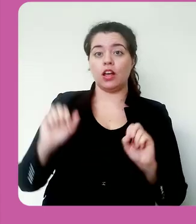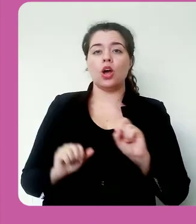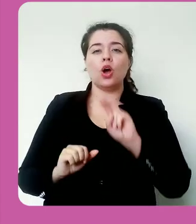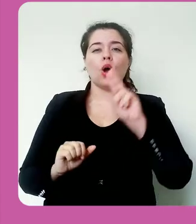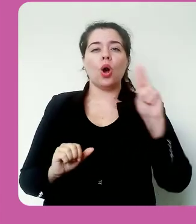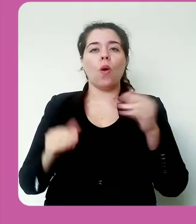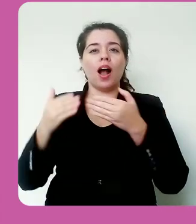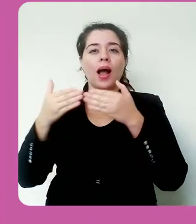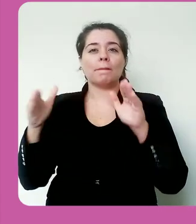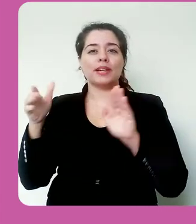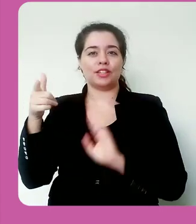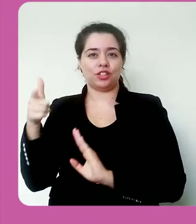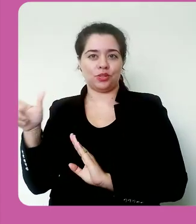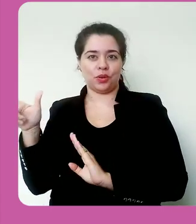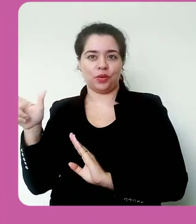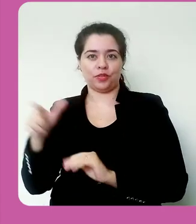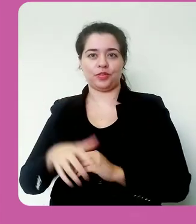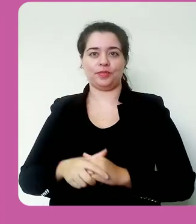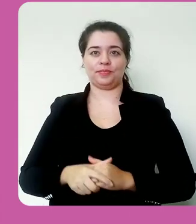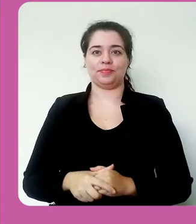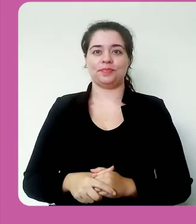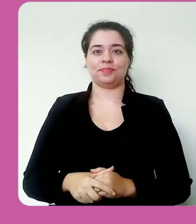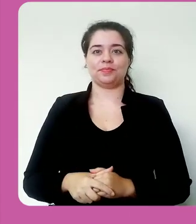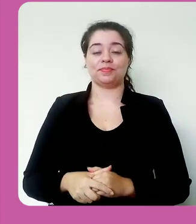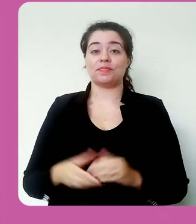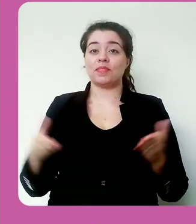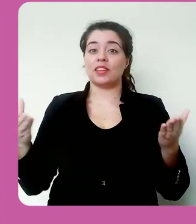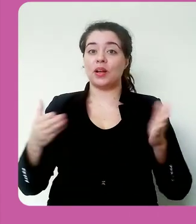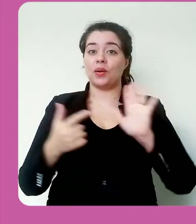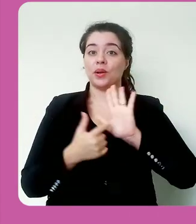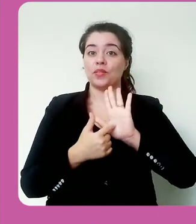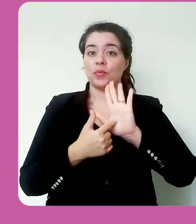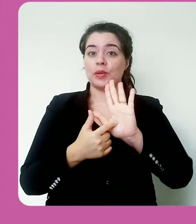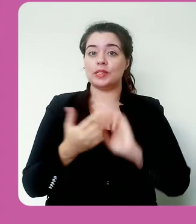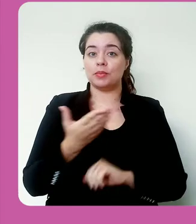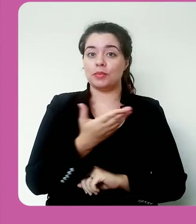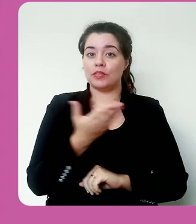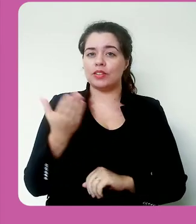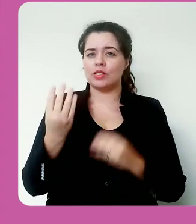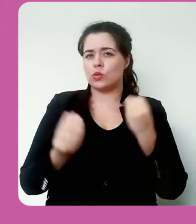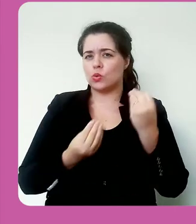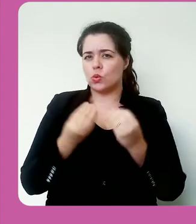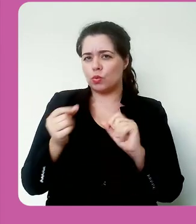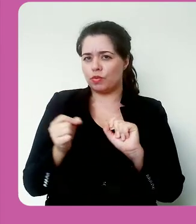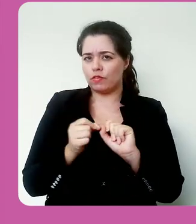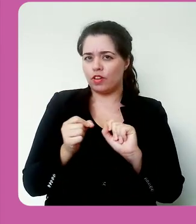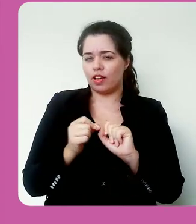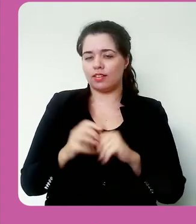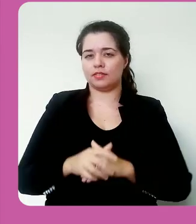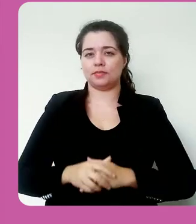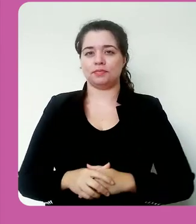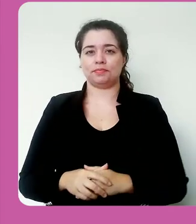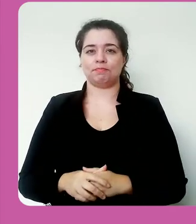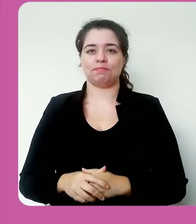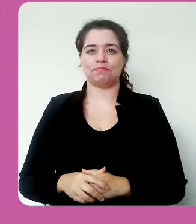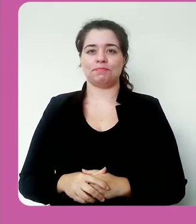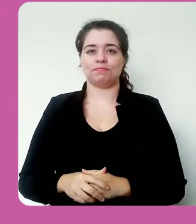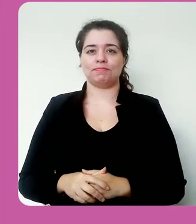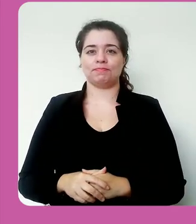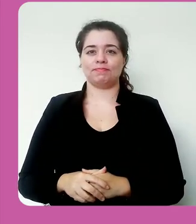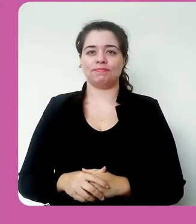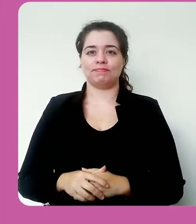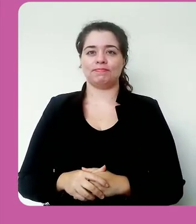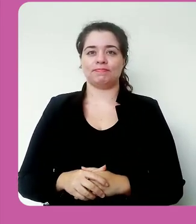tarefa. Eu vou mostrar para vocês como que a gente faz essa, permite que o aluno